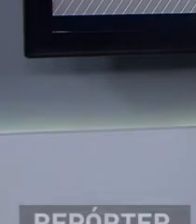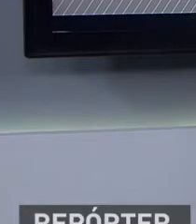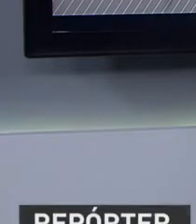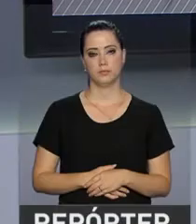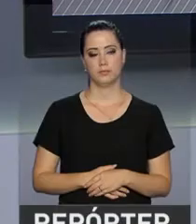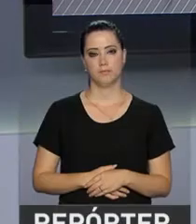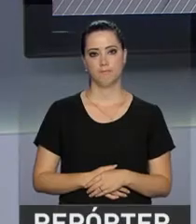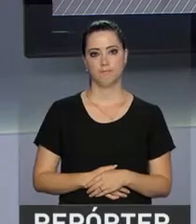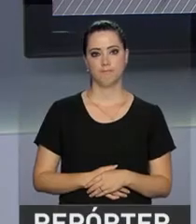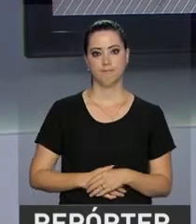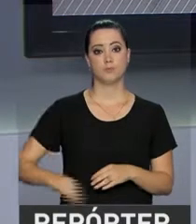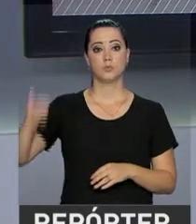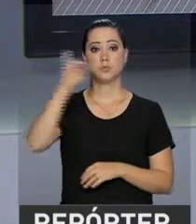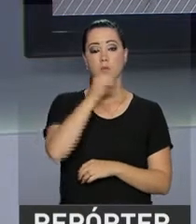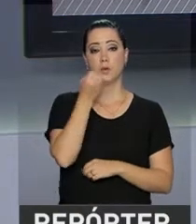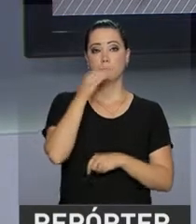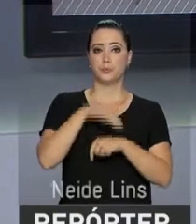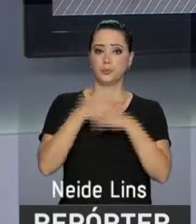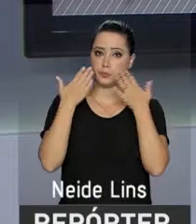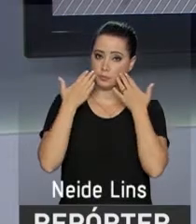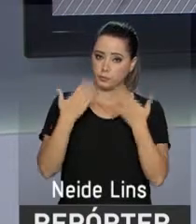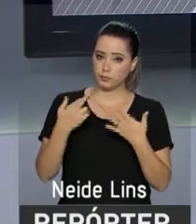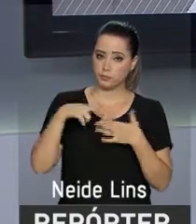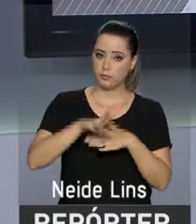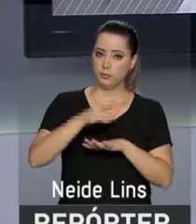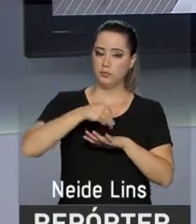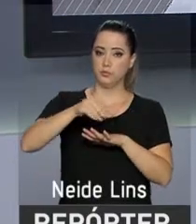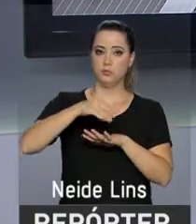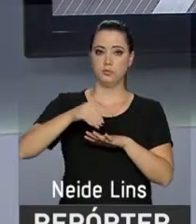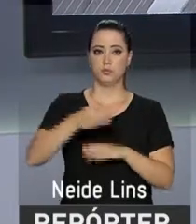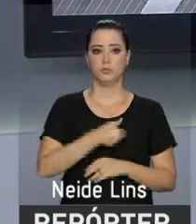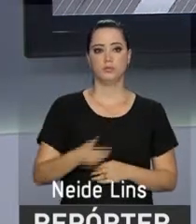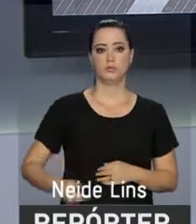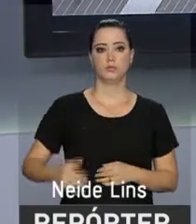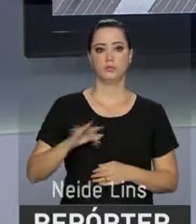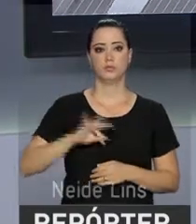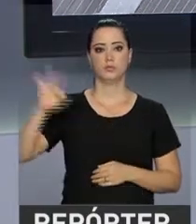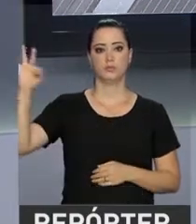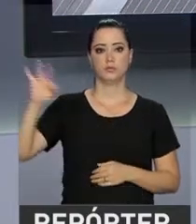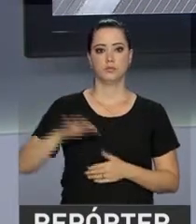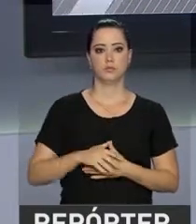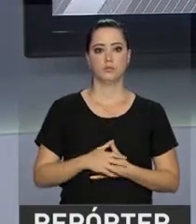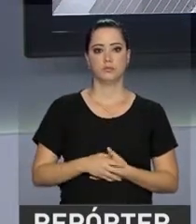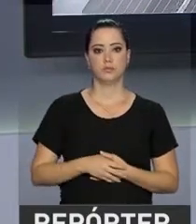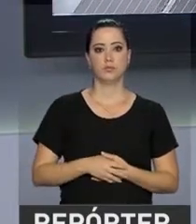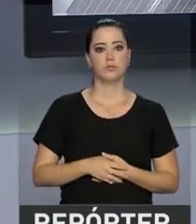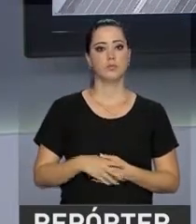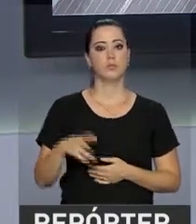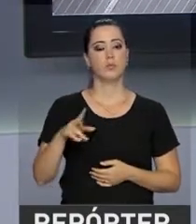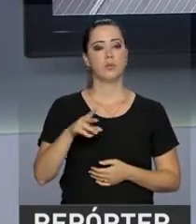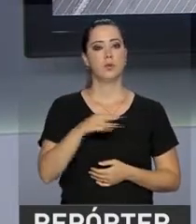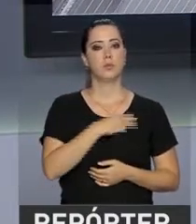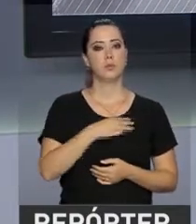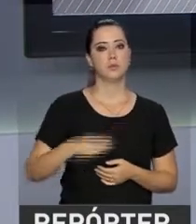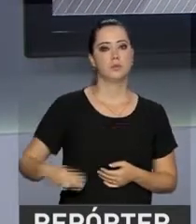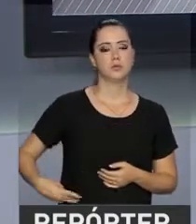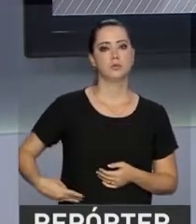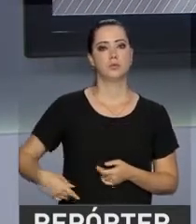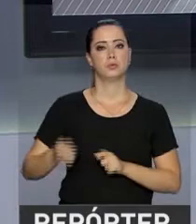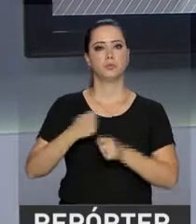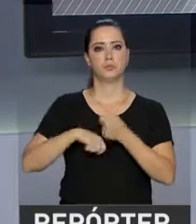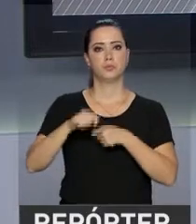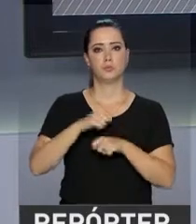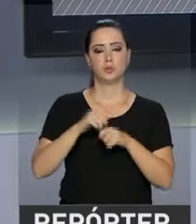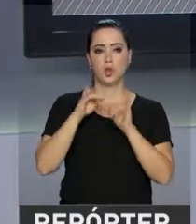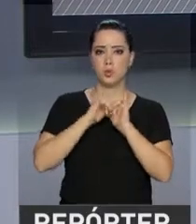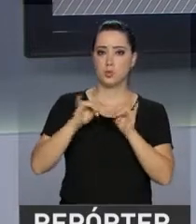Olá, boa noite. Voltamos agora com o repórter NBR e as notícias do governo federal. O ministro Henrique Meirelles anunciou